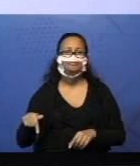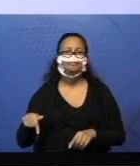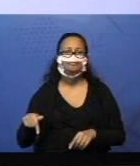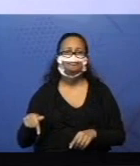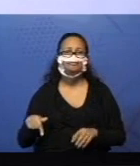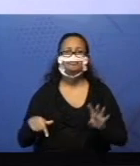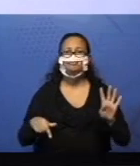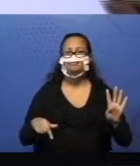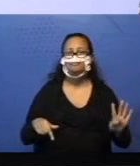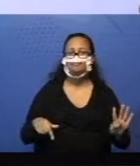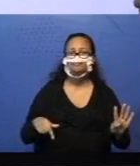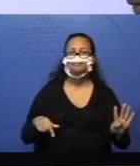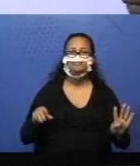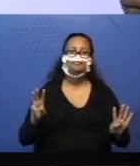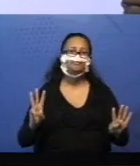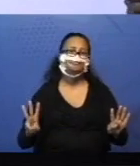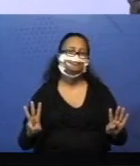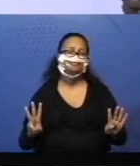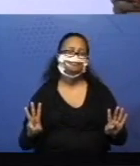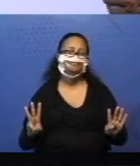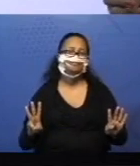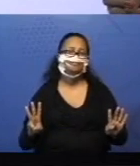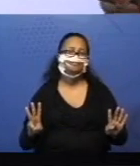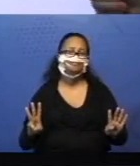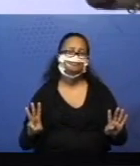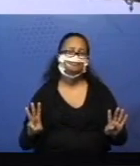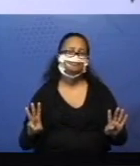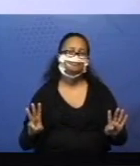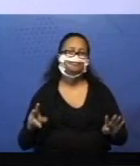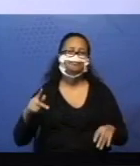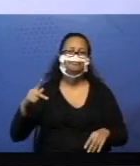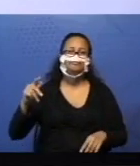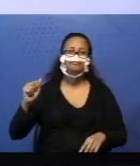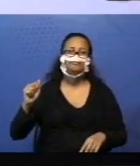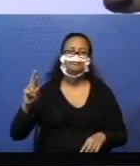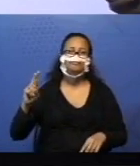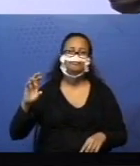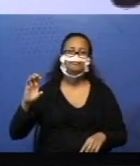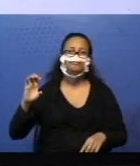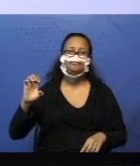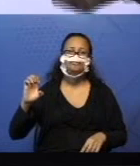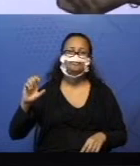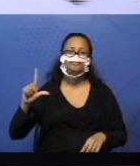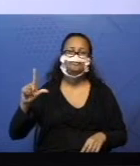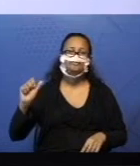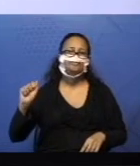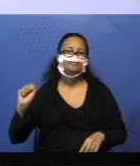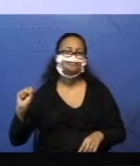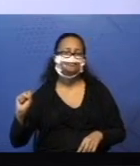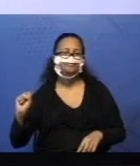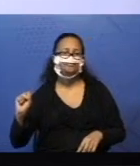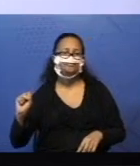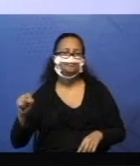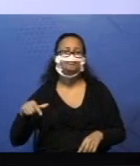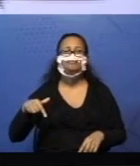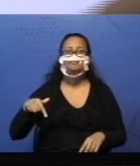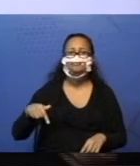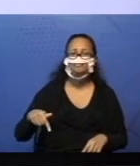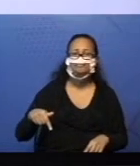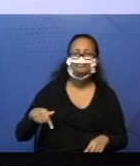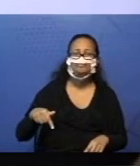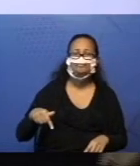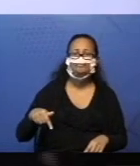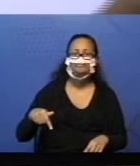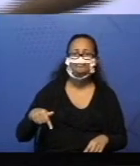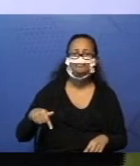O 4 e o 3 são chamados parcelas. E o 7 é chamado soma ou total. Que foi